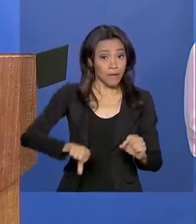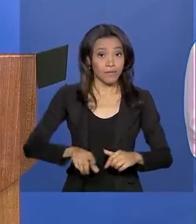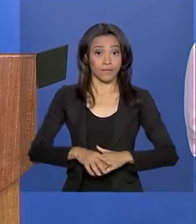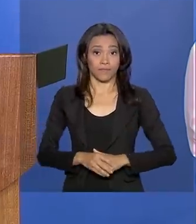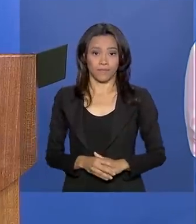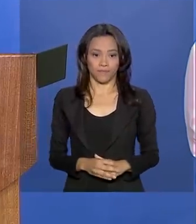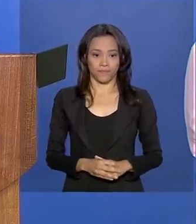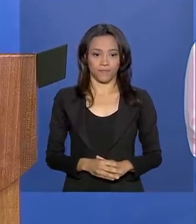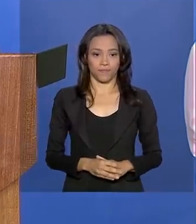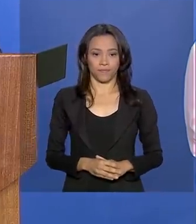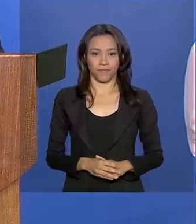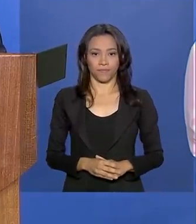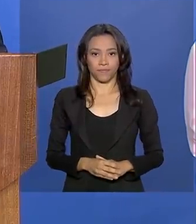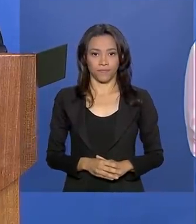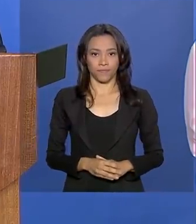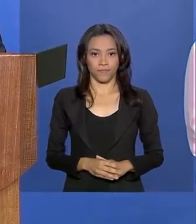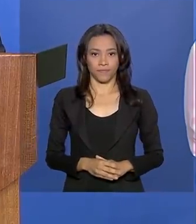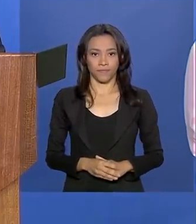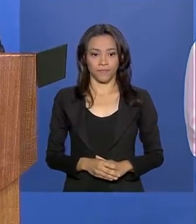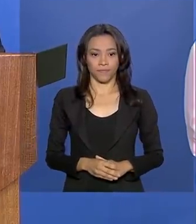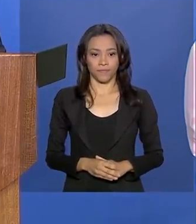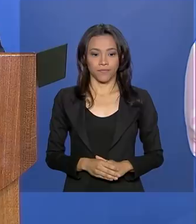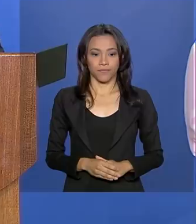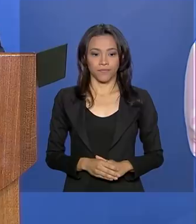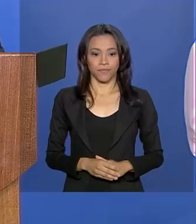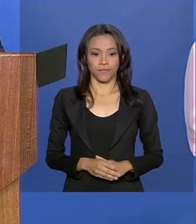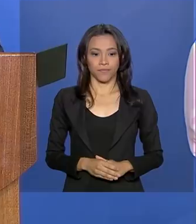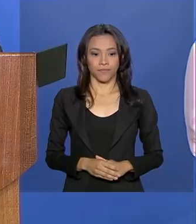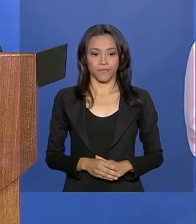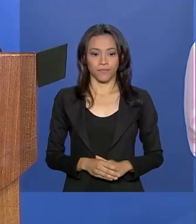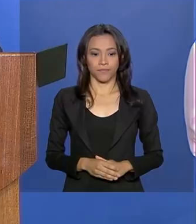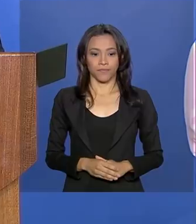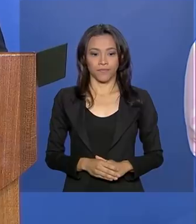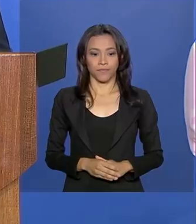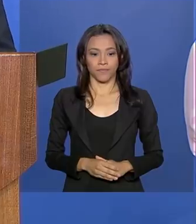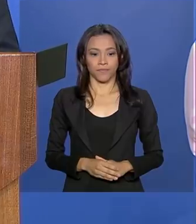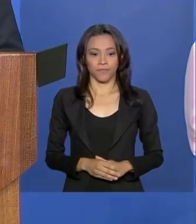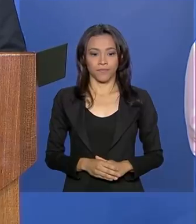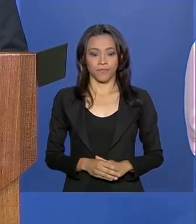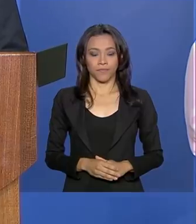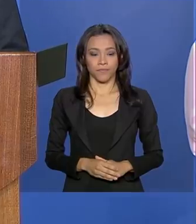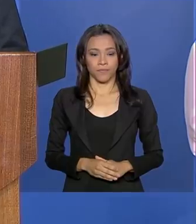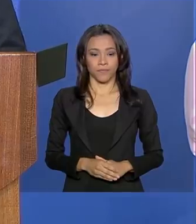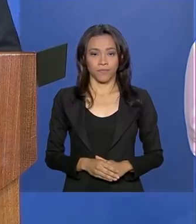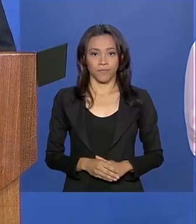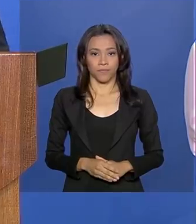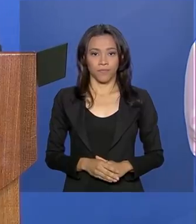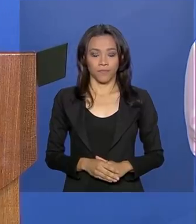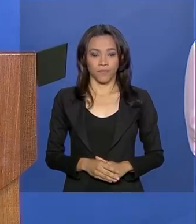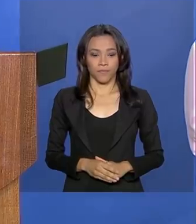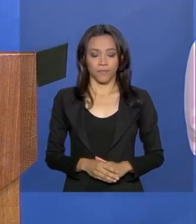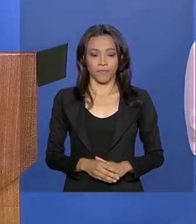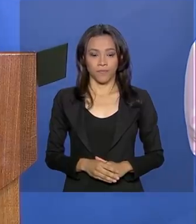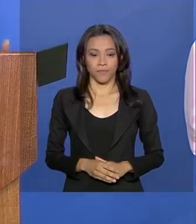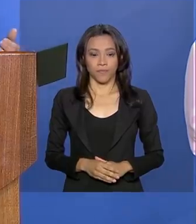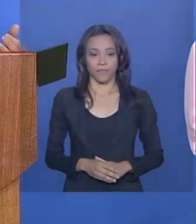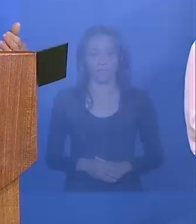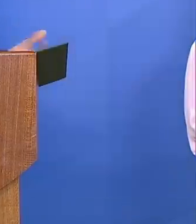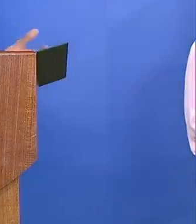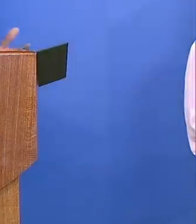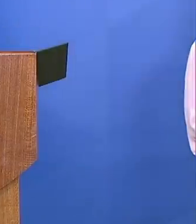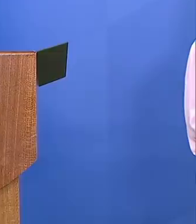salto na questão das telecomunicações. E dessa forma nós podemos sonhar com o Brasil melhor, porque